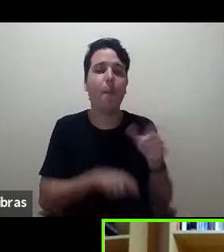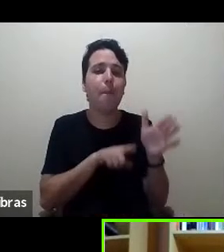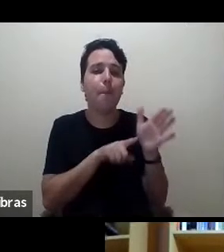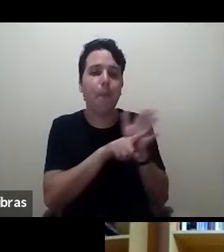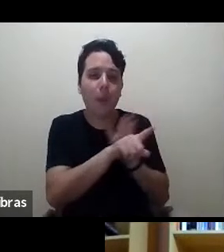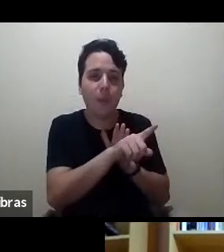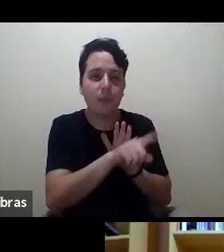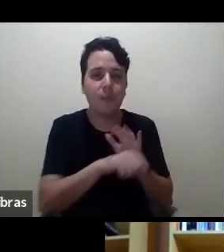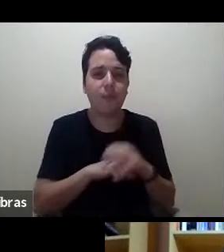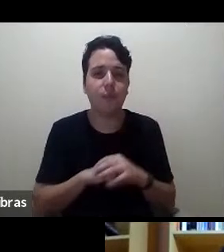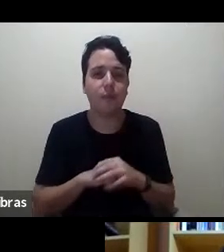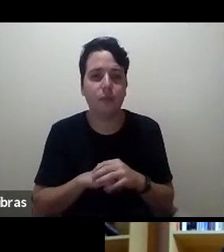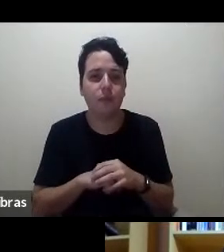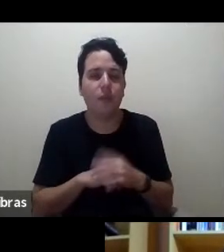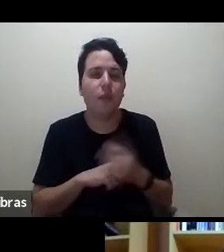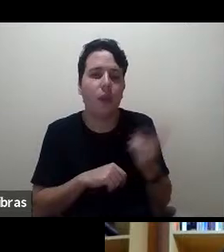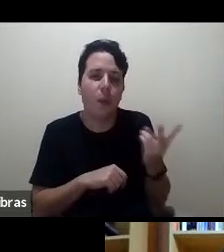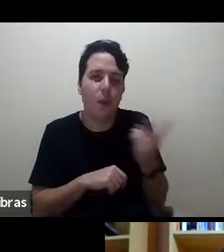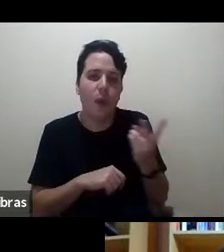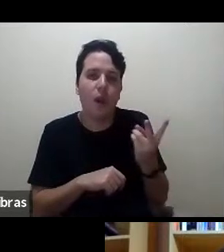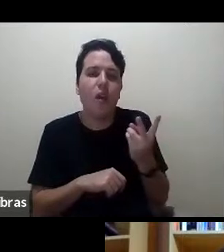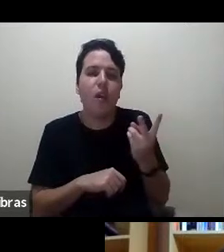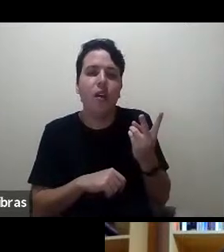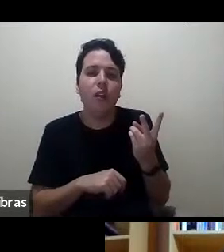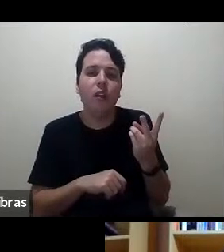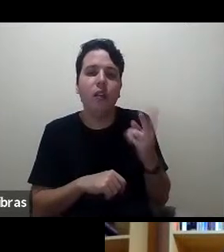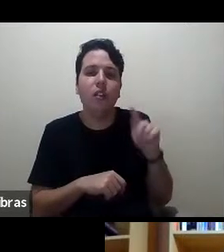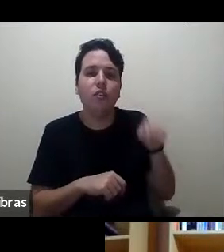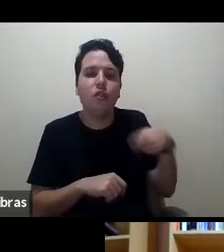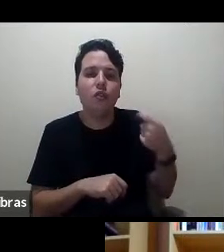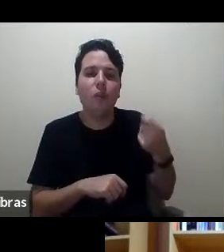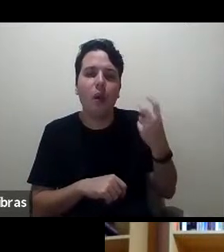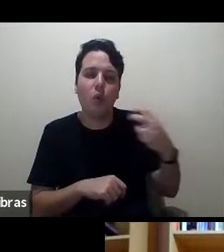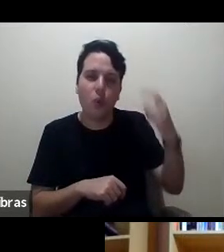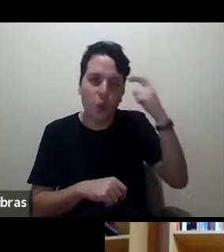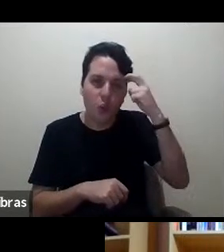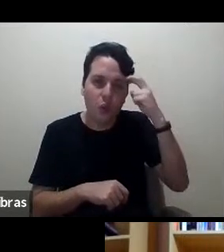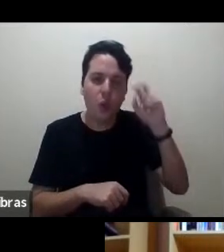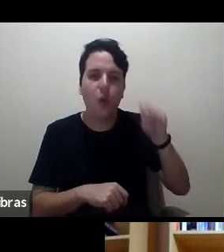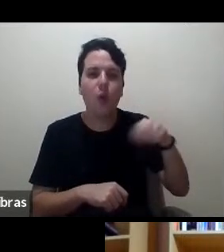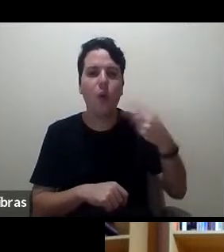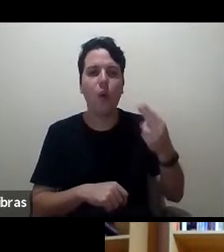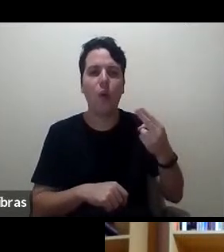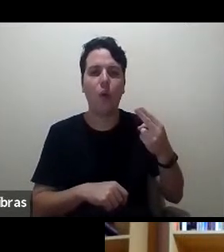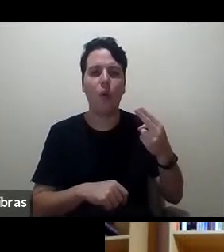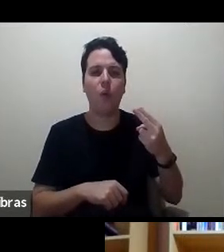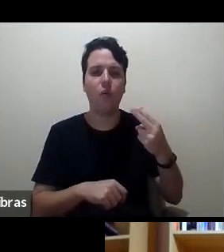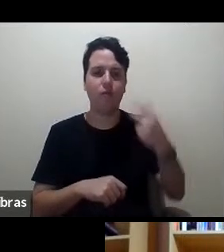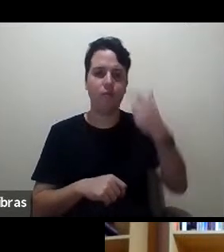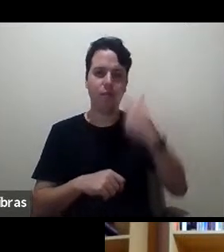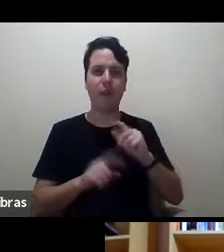para vocês um pouco dessa cultura ou da posição de editores